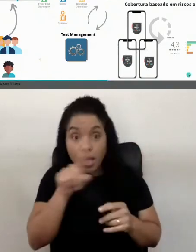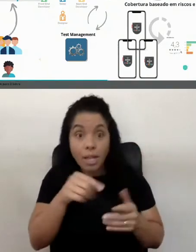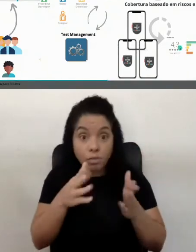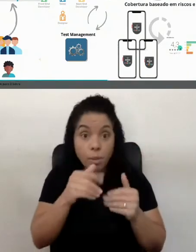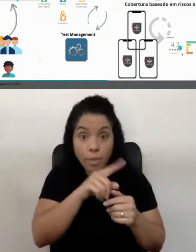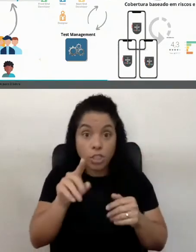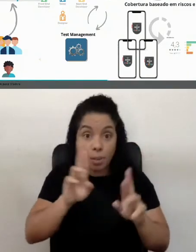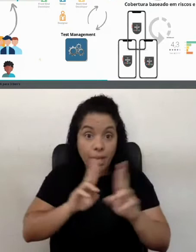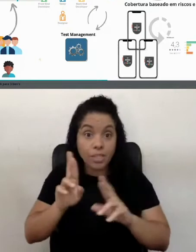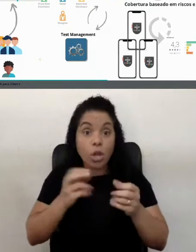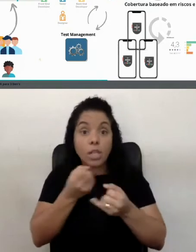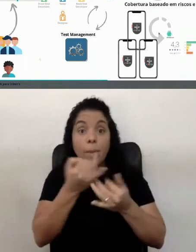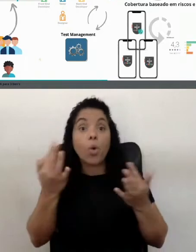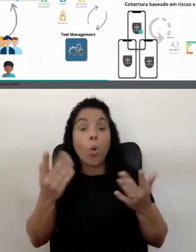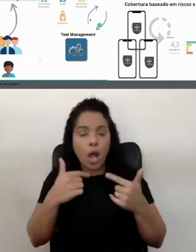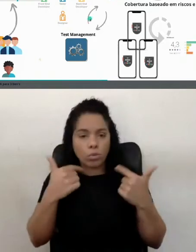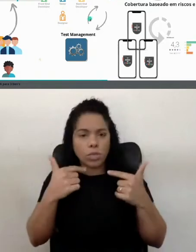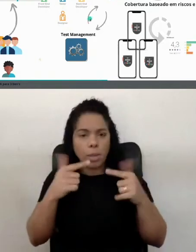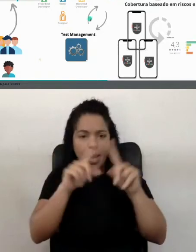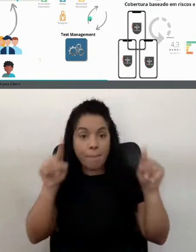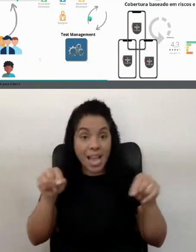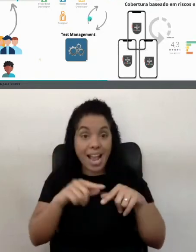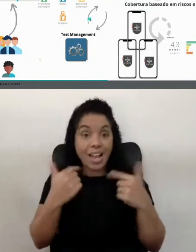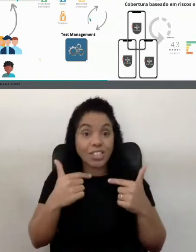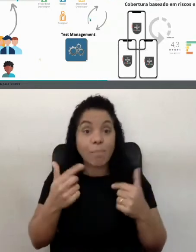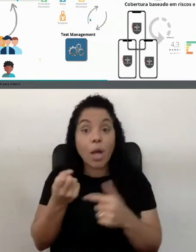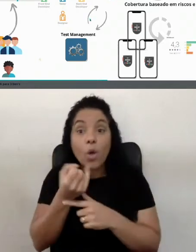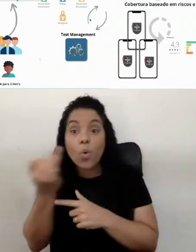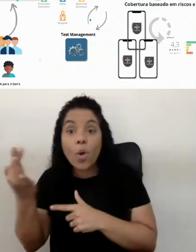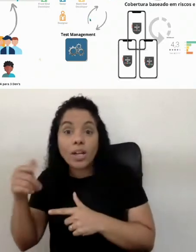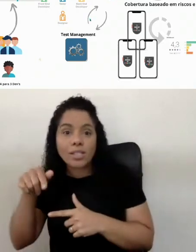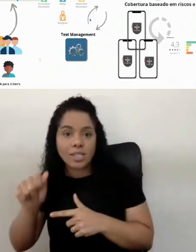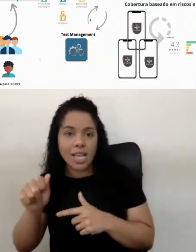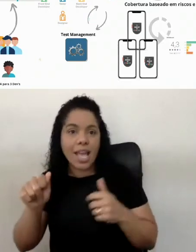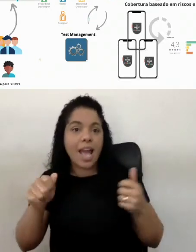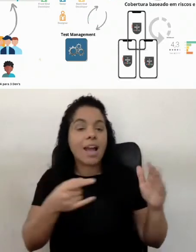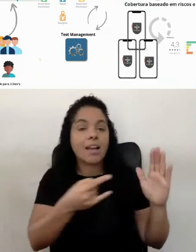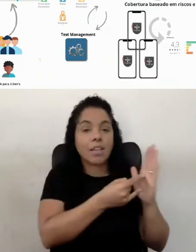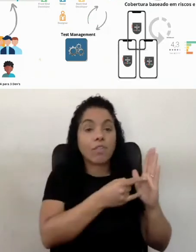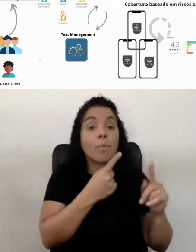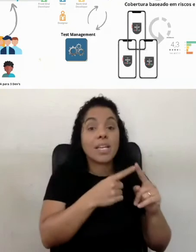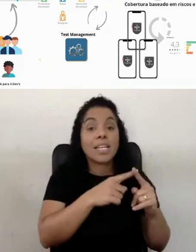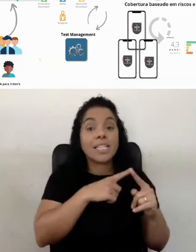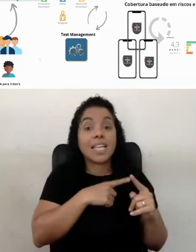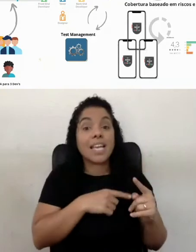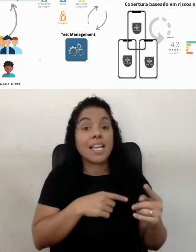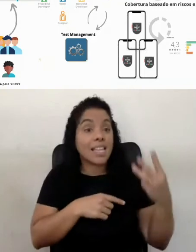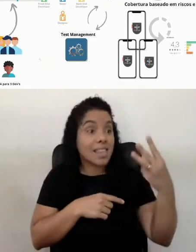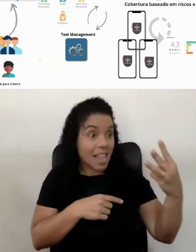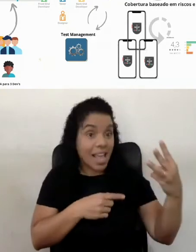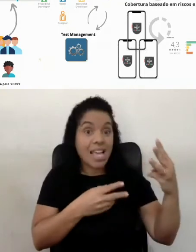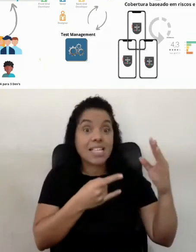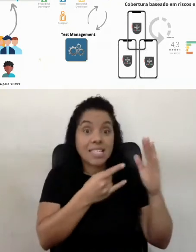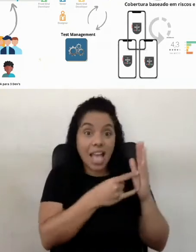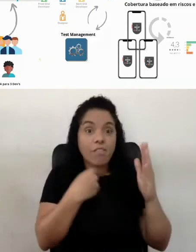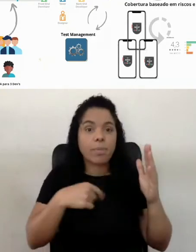depois, essa sondagem aí, nessa enquete, é que para cada três DEVs, minimamente eu tenho que ter um QA, então, a cada